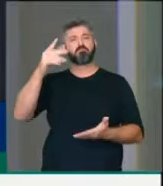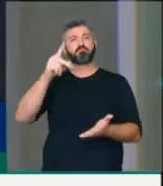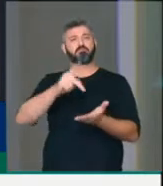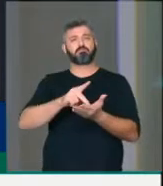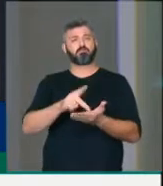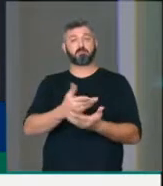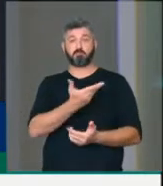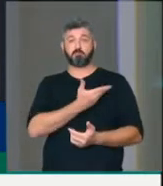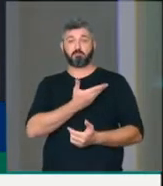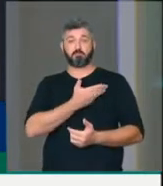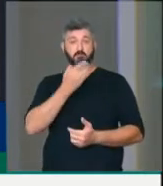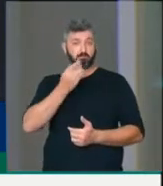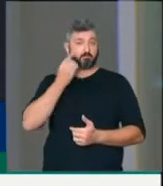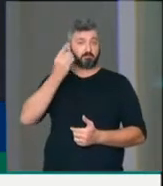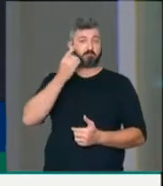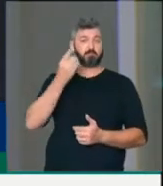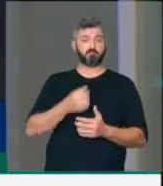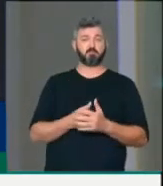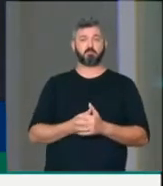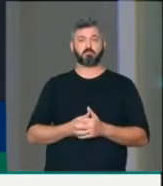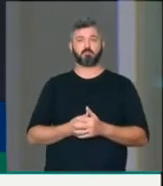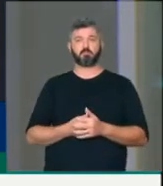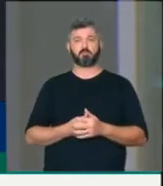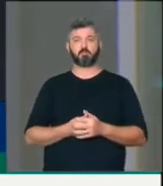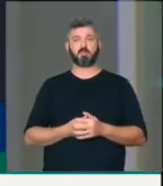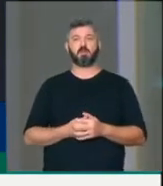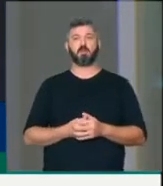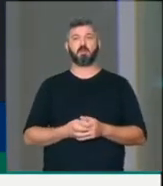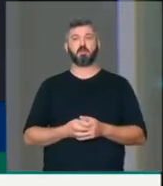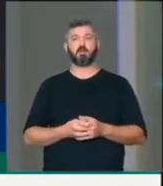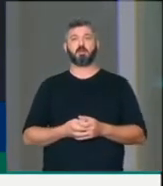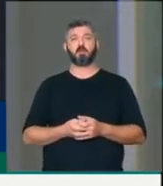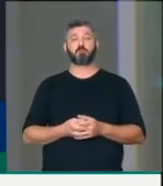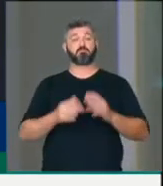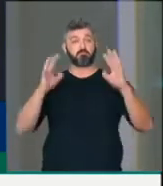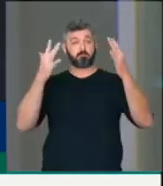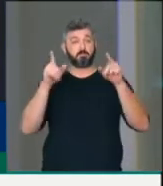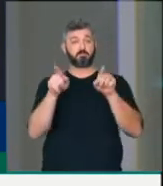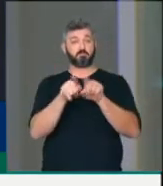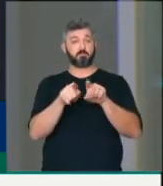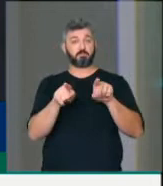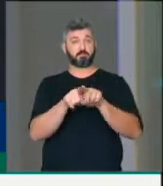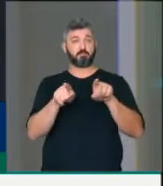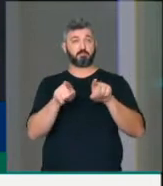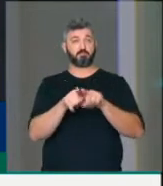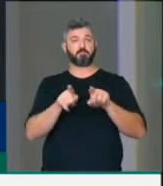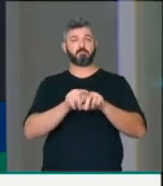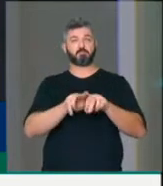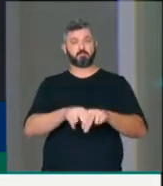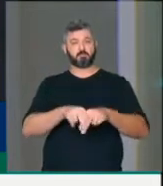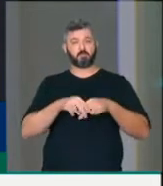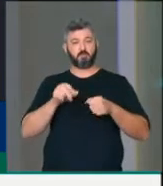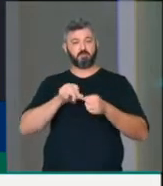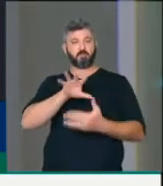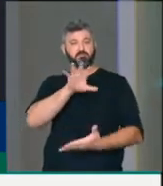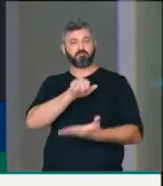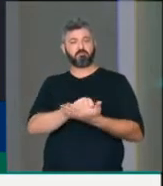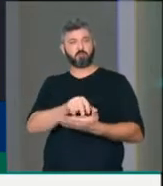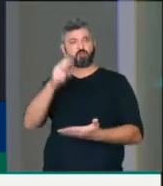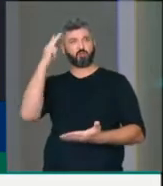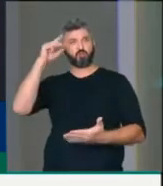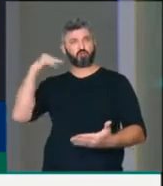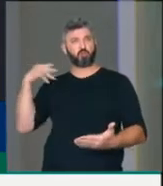aos colegas deputados, agradecer e parabenizar por um feito histórico